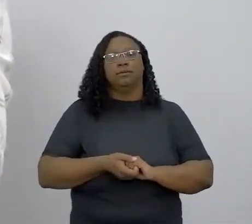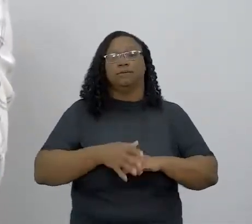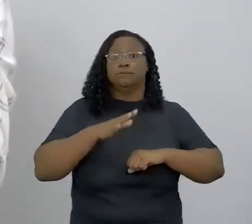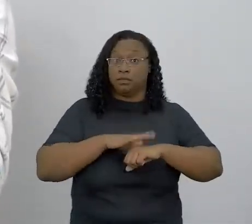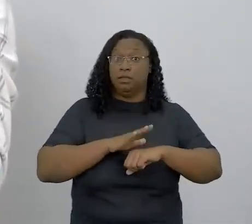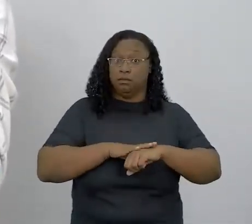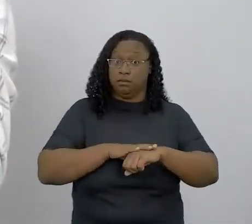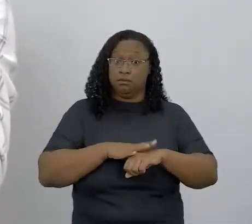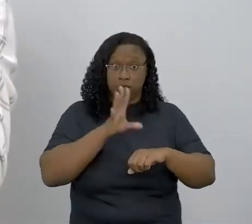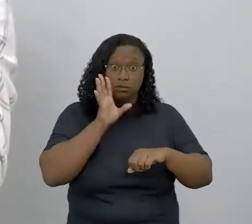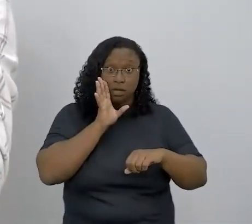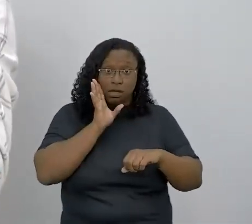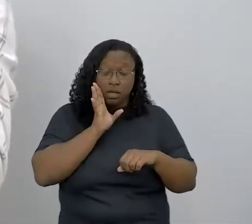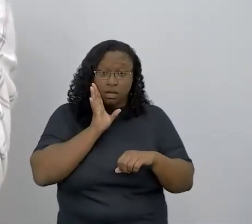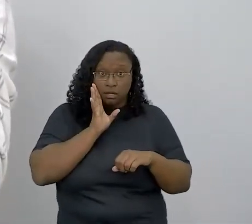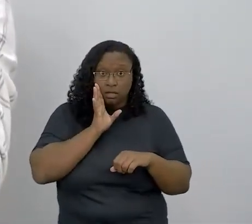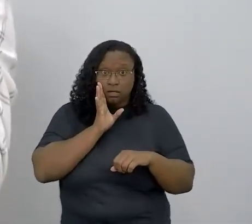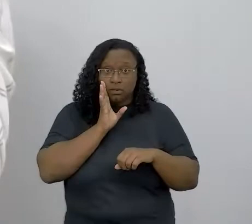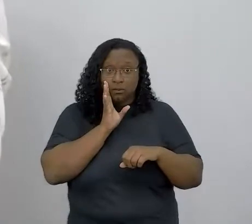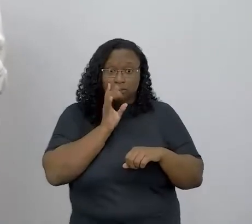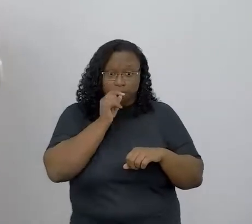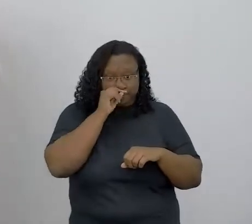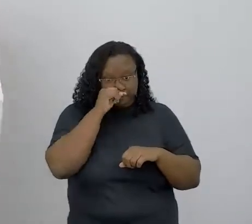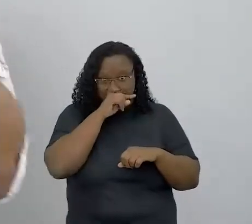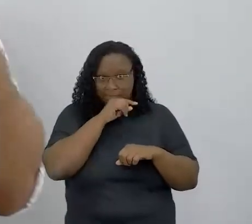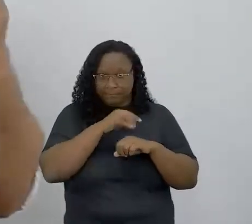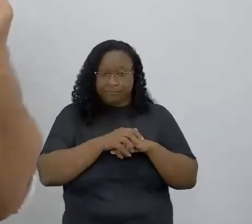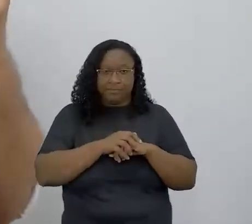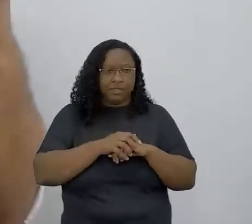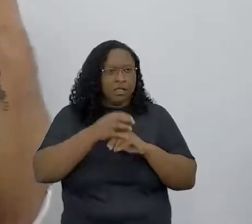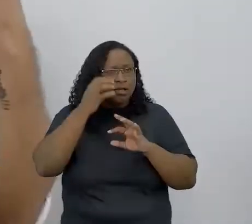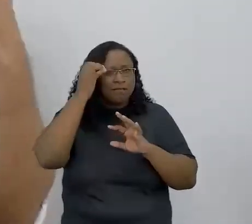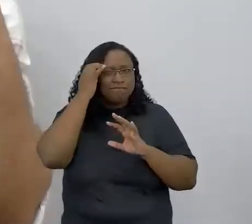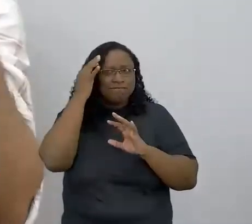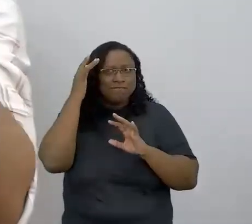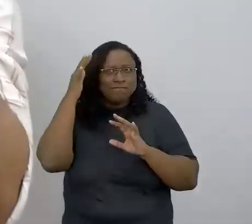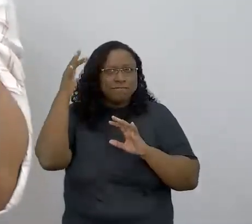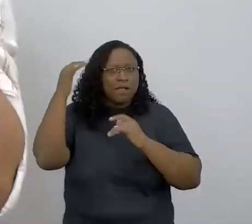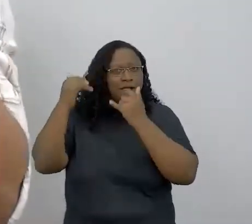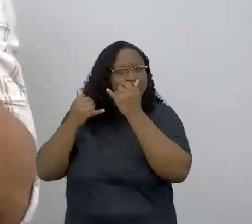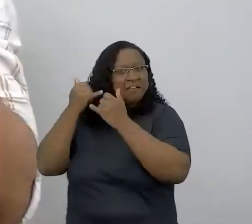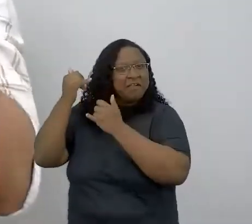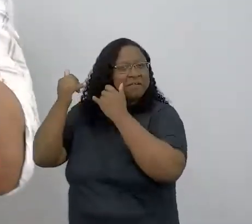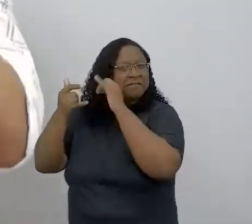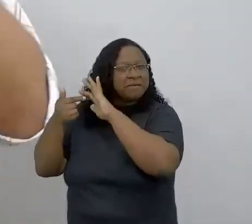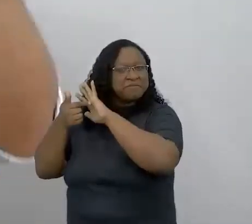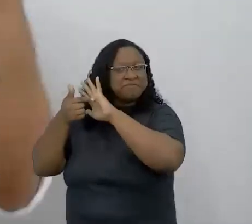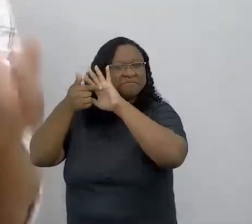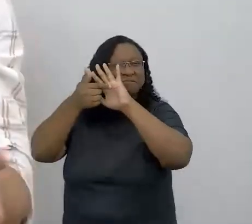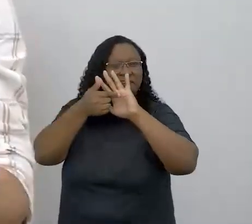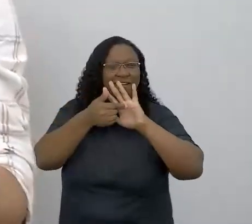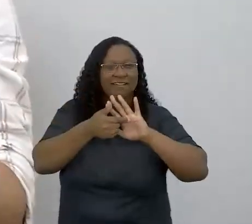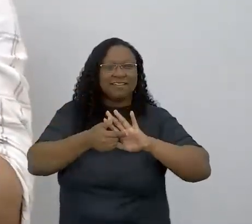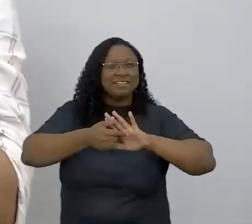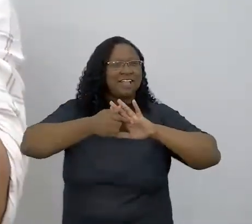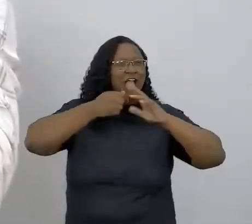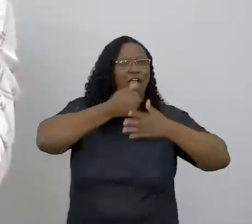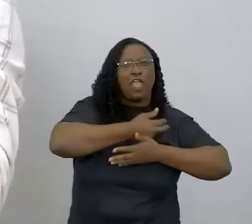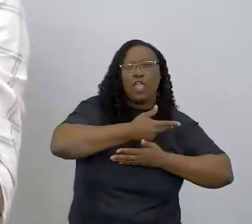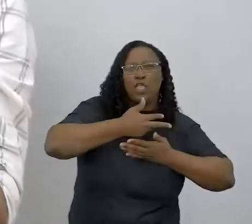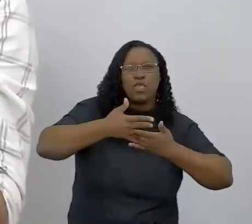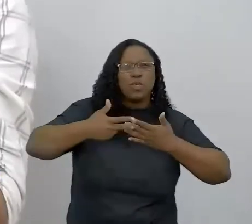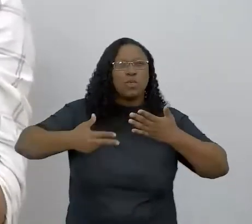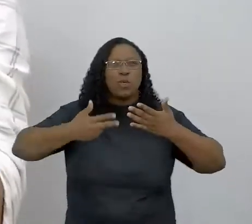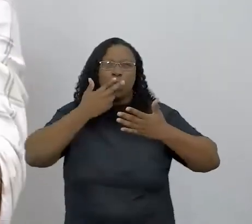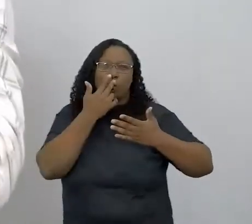muito legal com a ideia mais lúdica, uma ideia pensando no material, mostrando o colorido, para as